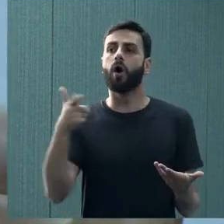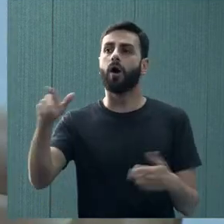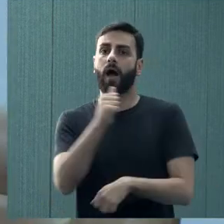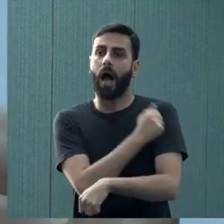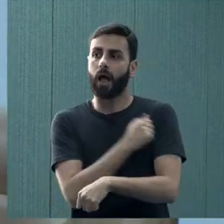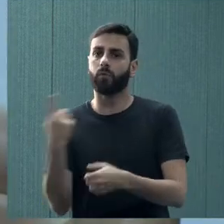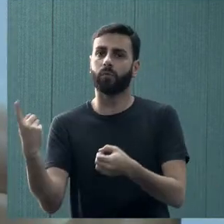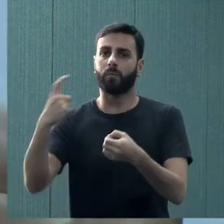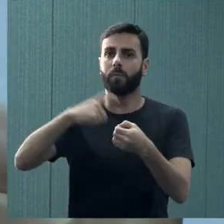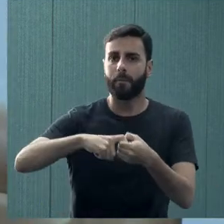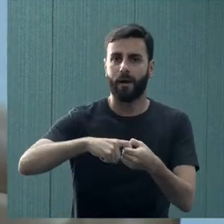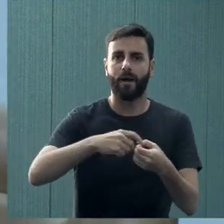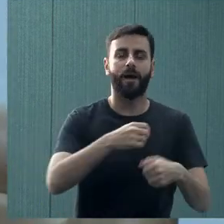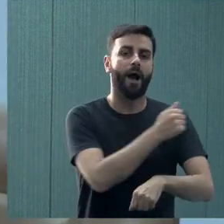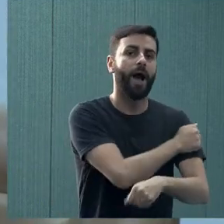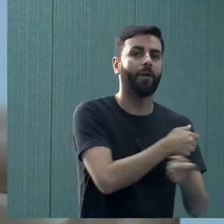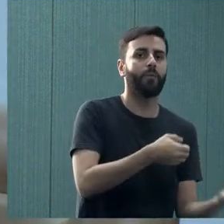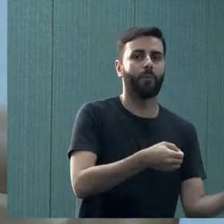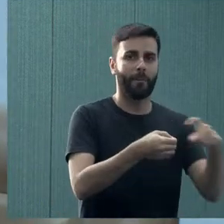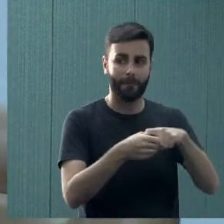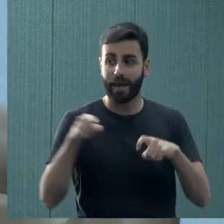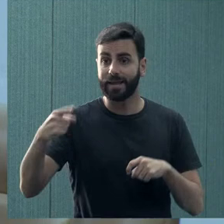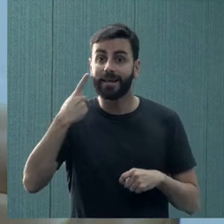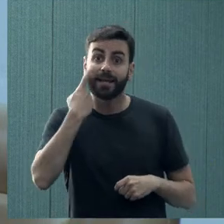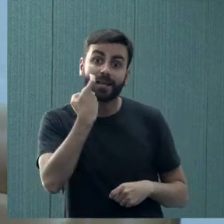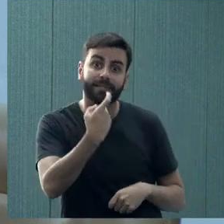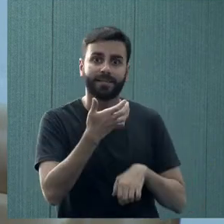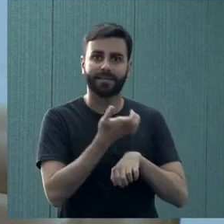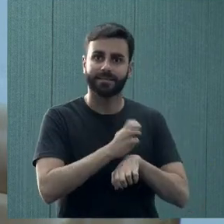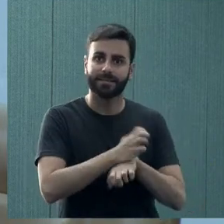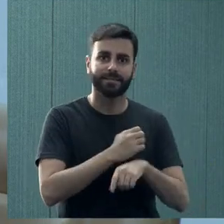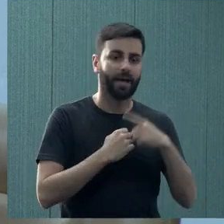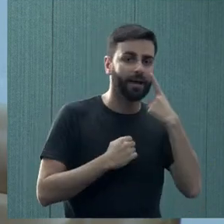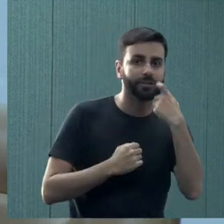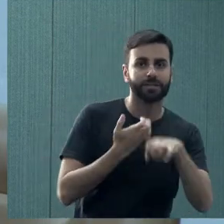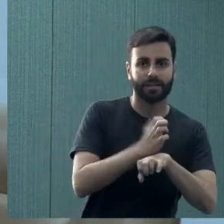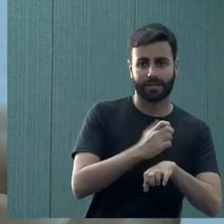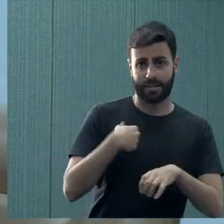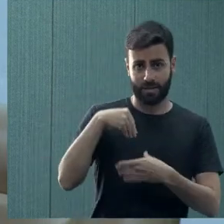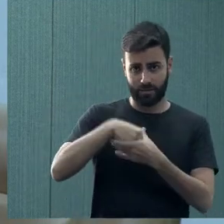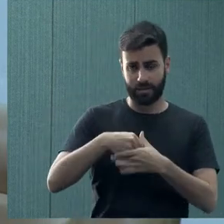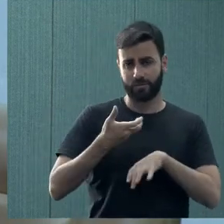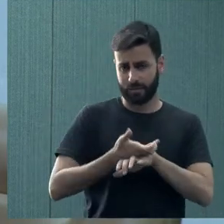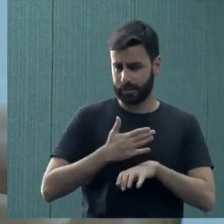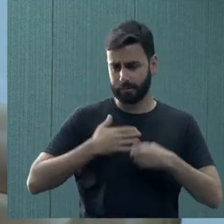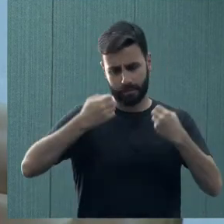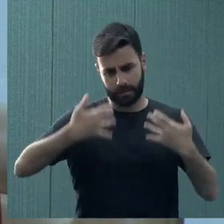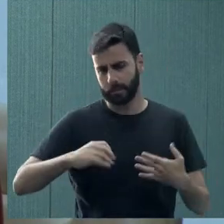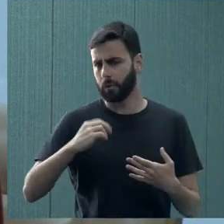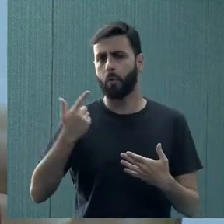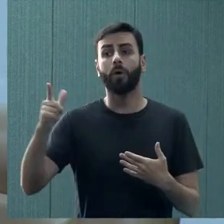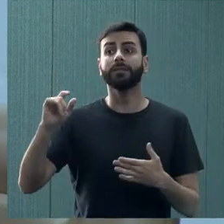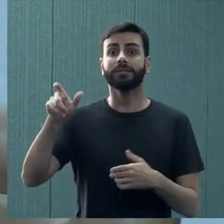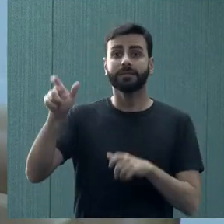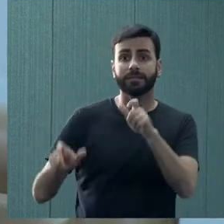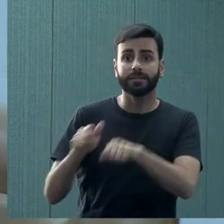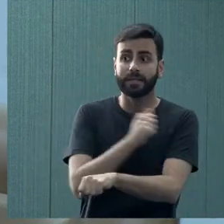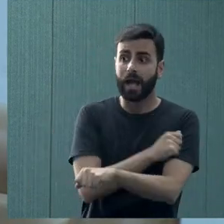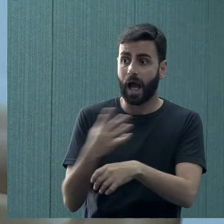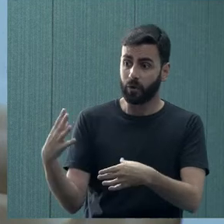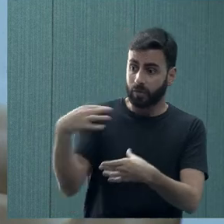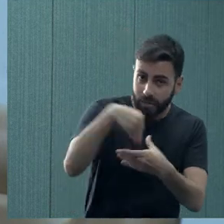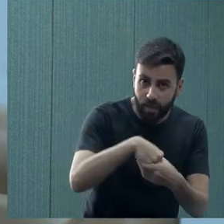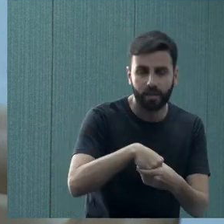estudantes. Eu sempre falo nas minhas disciplinas, em todos os lugares que eu estou, onde tem estudante, dá